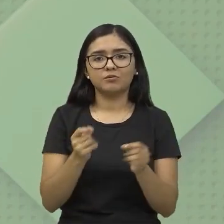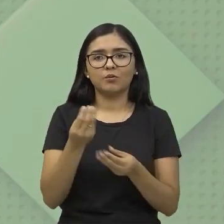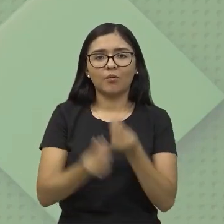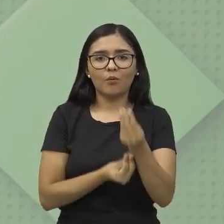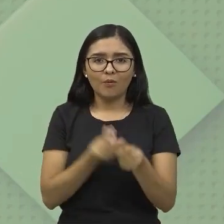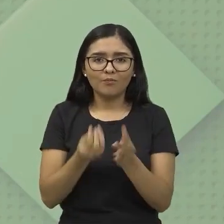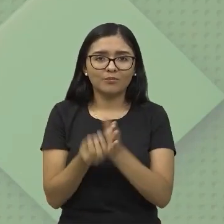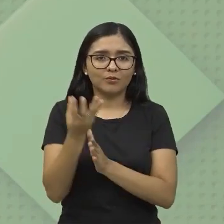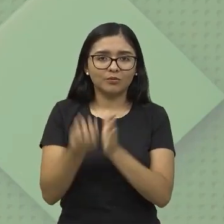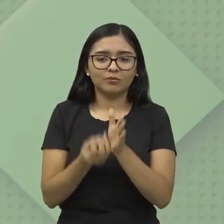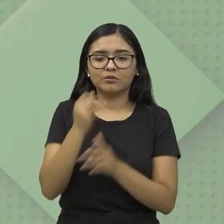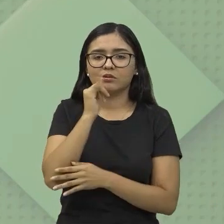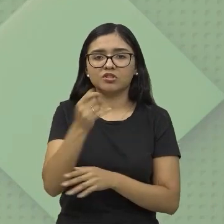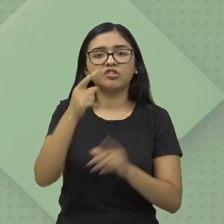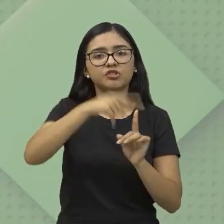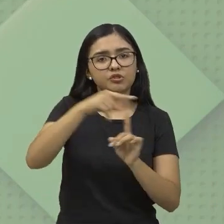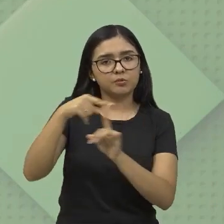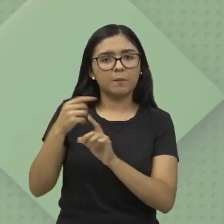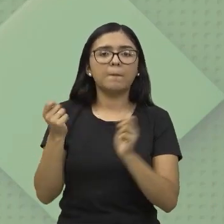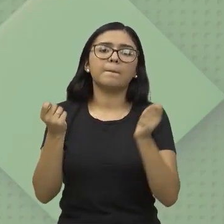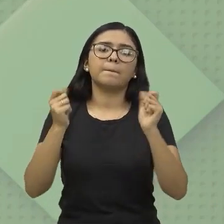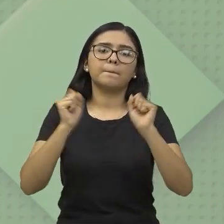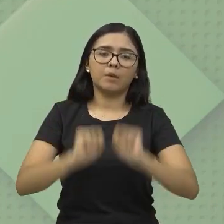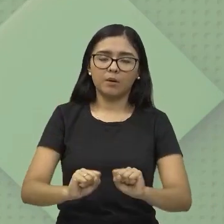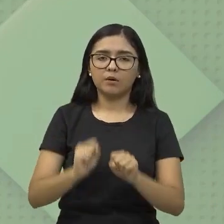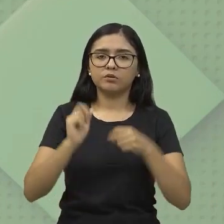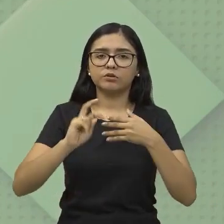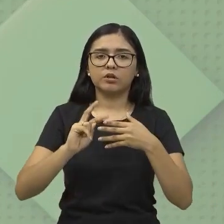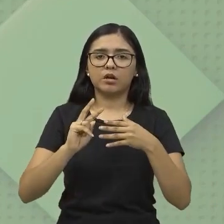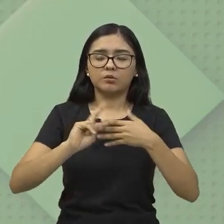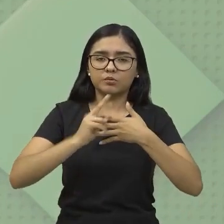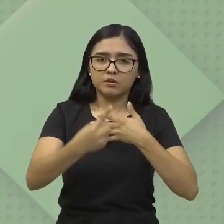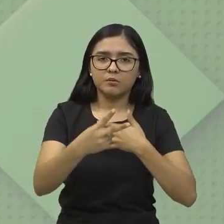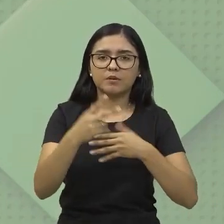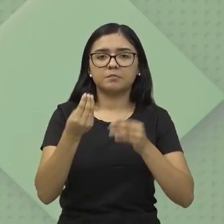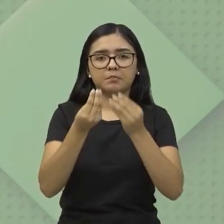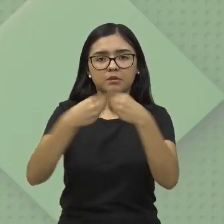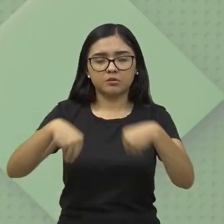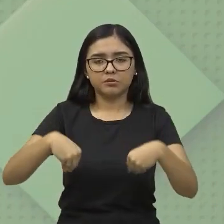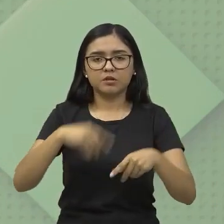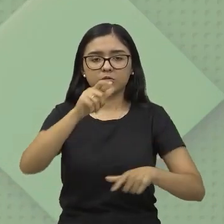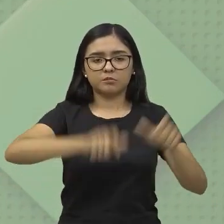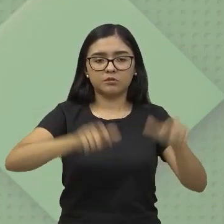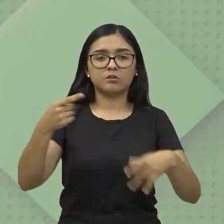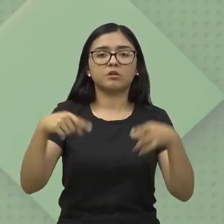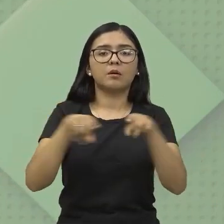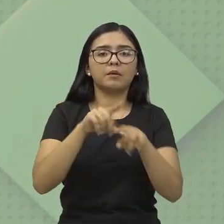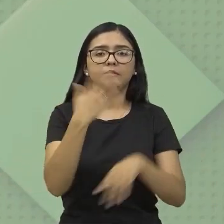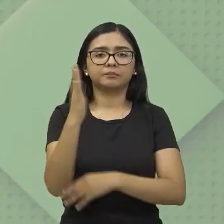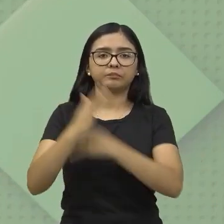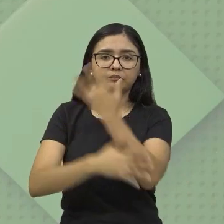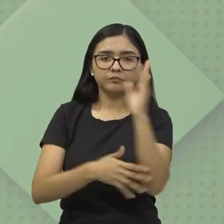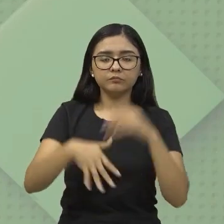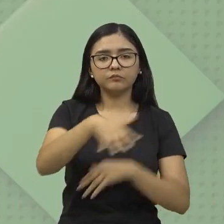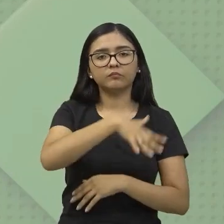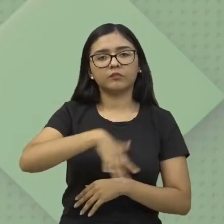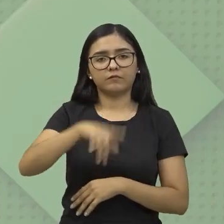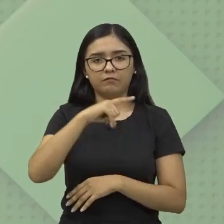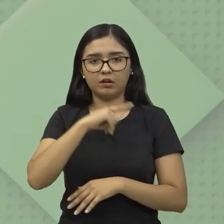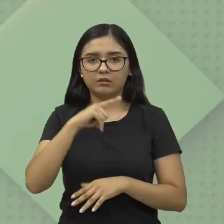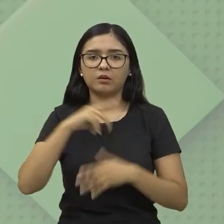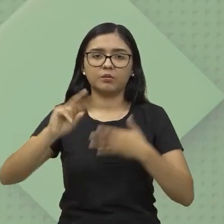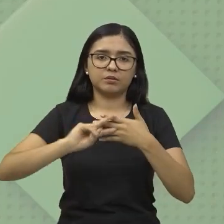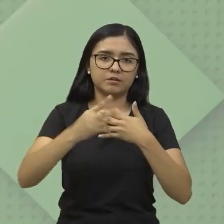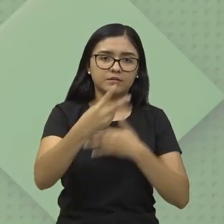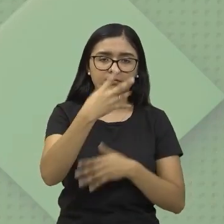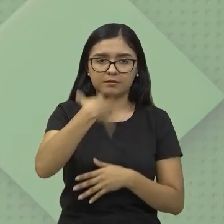energia nesse tipo de usina, ela pode ser prejudicial para as pessoas, para o meio ambiente, com certeza vai gerar impactos aí